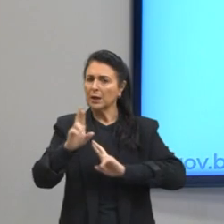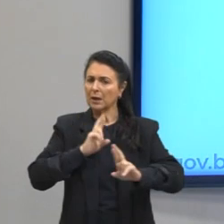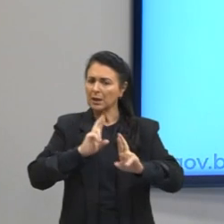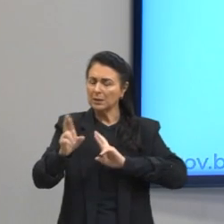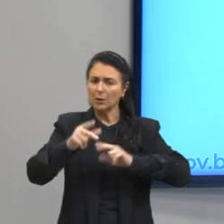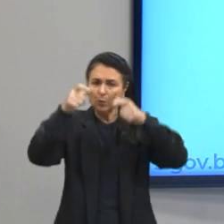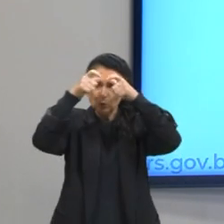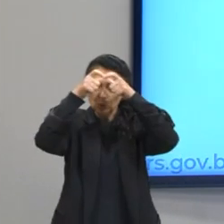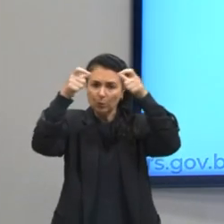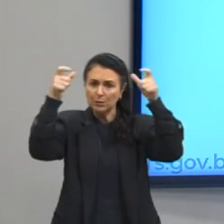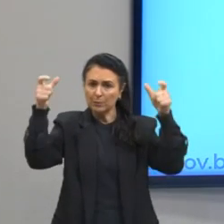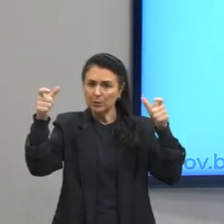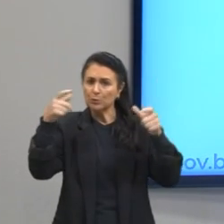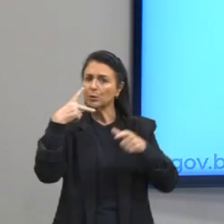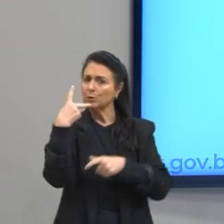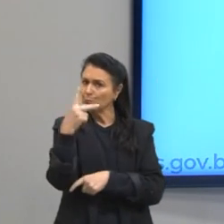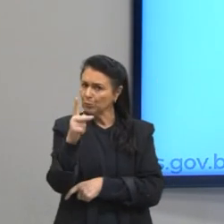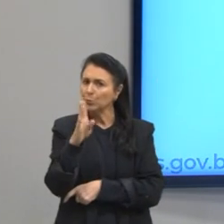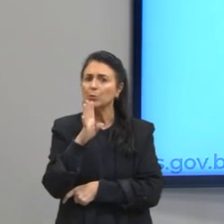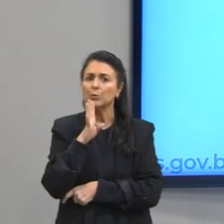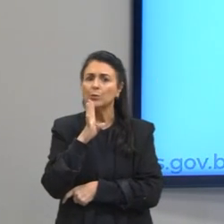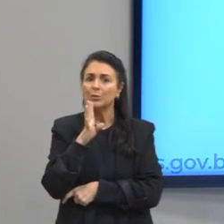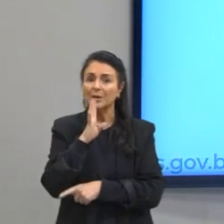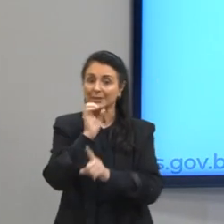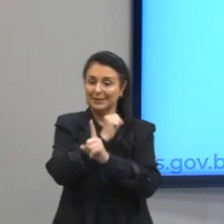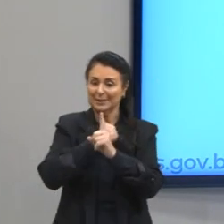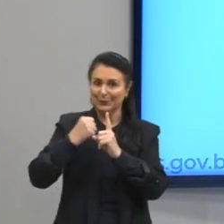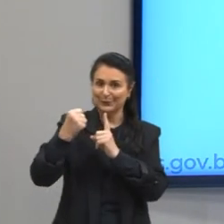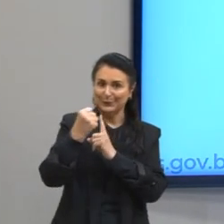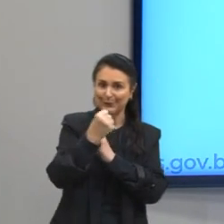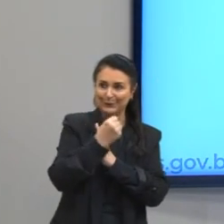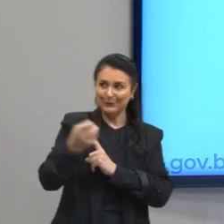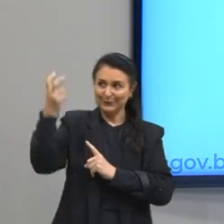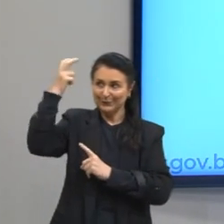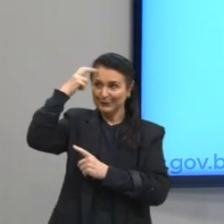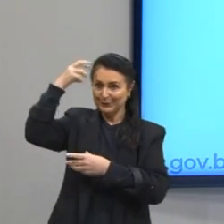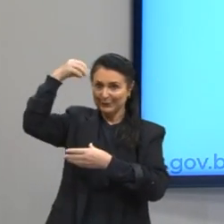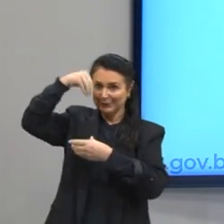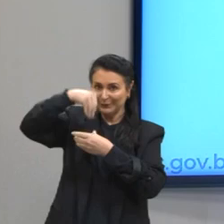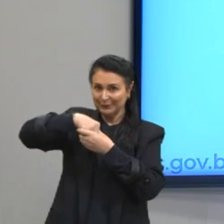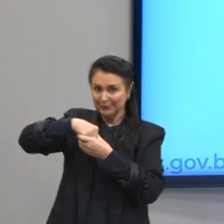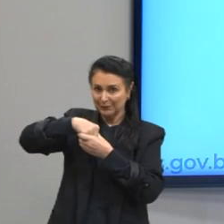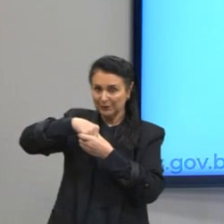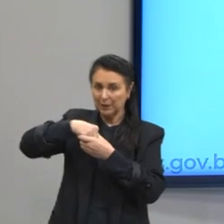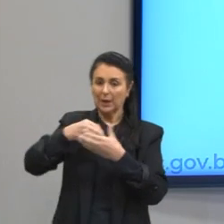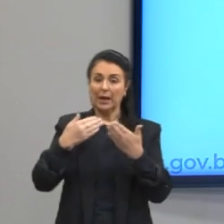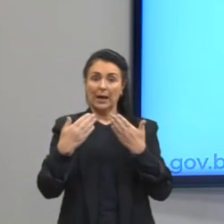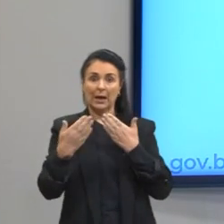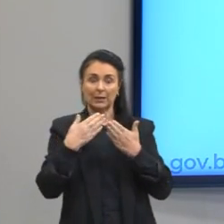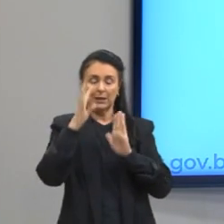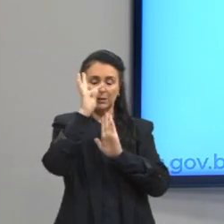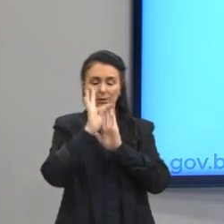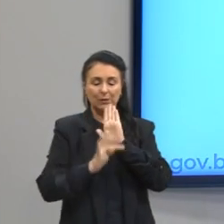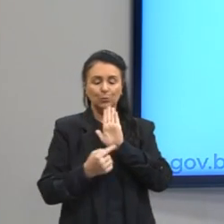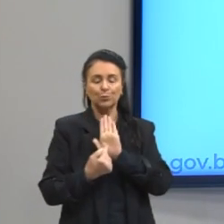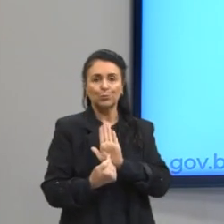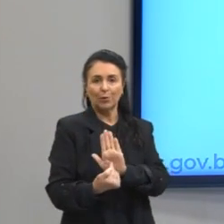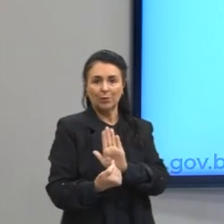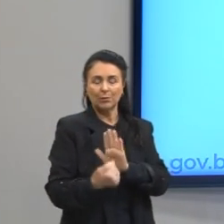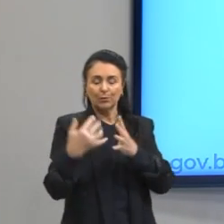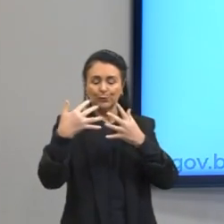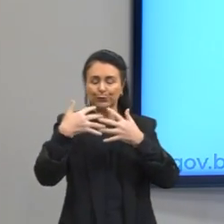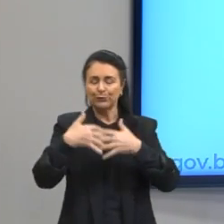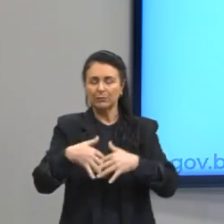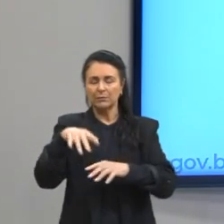socioculturalmente. A análise dos elementos constitutivos desse texto demonstra que sua função